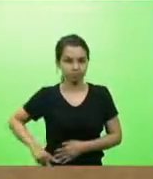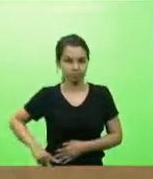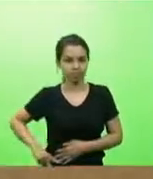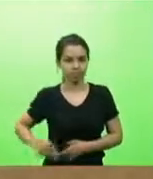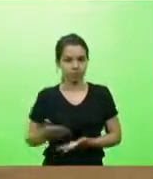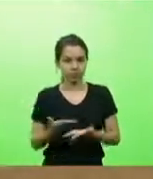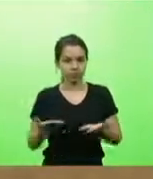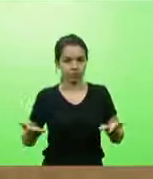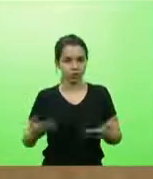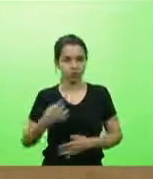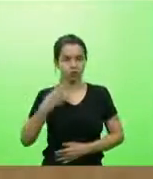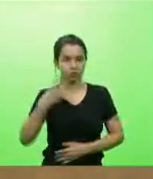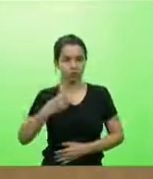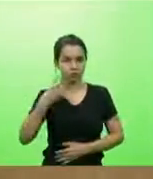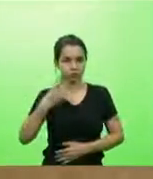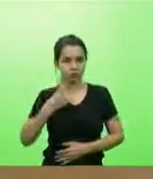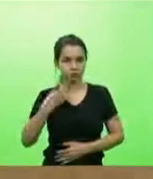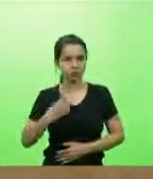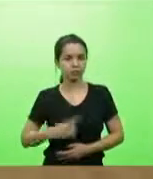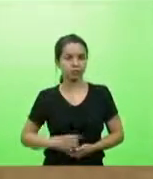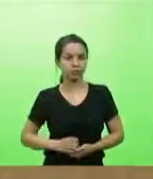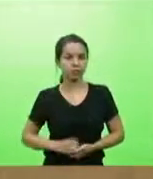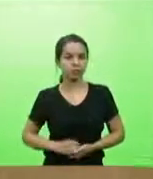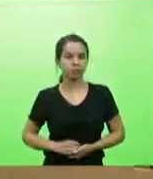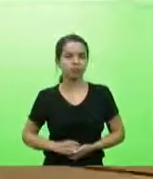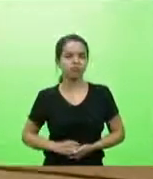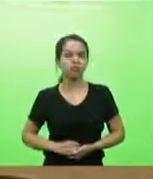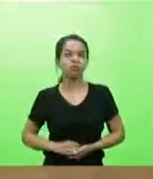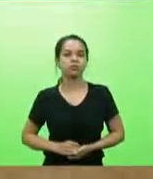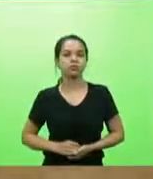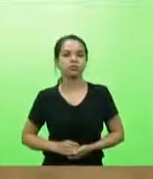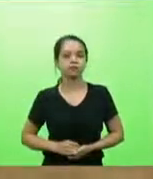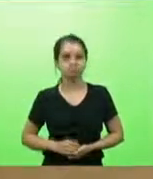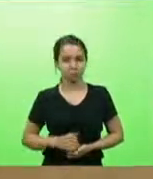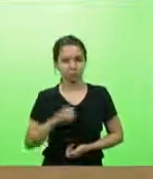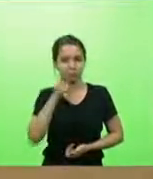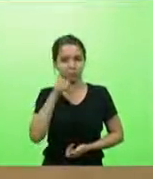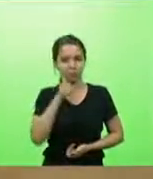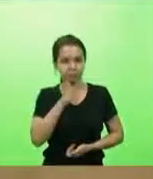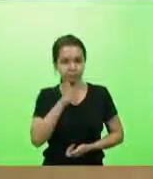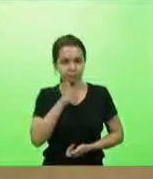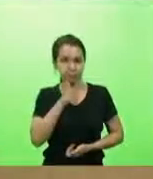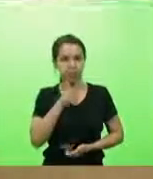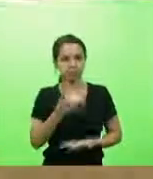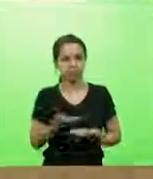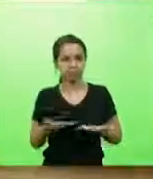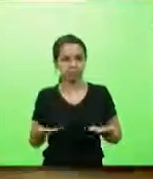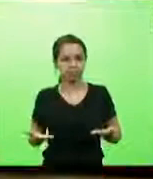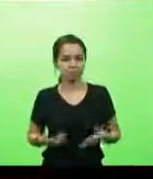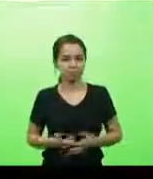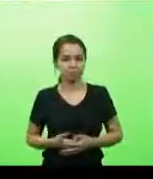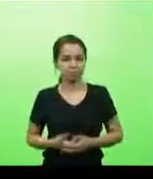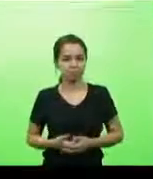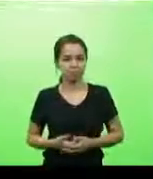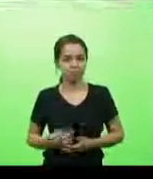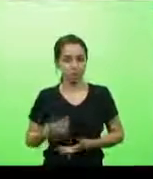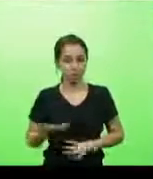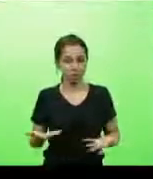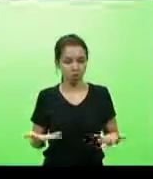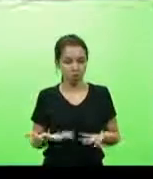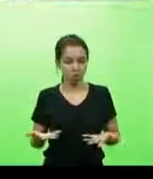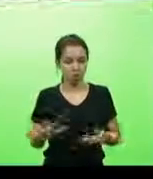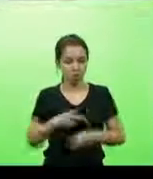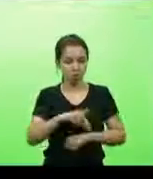Srs. Deputados, Sras. Deputadas, me dirijo a esta tribuna, Sr. Presidente,